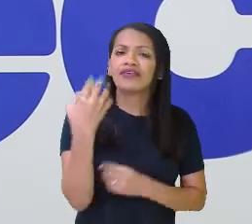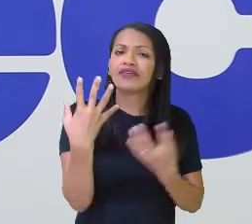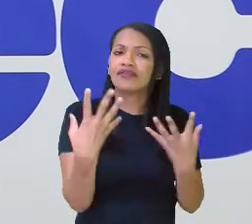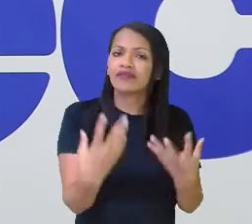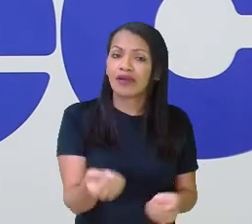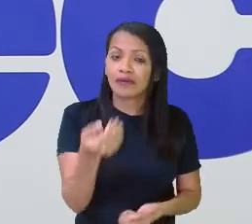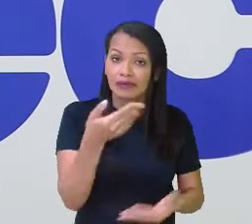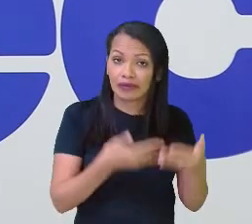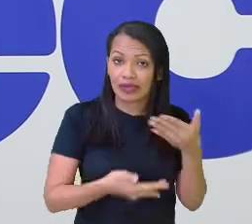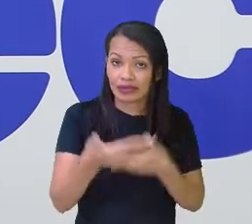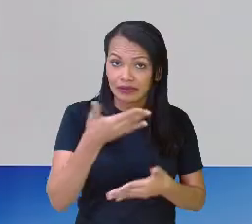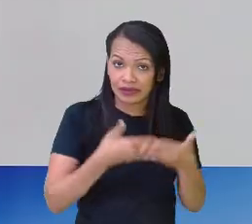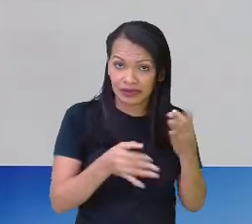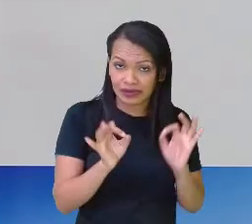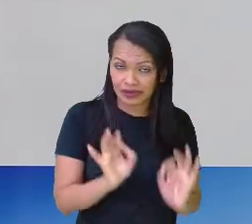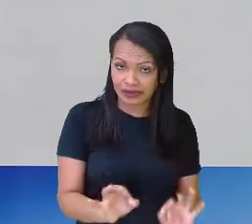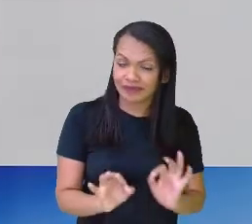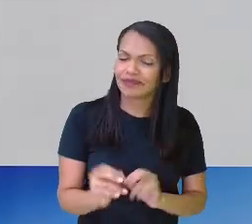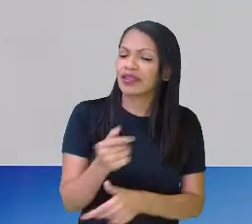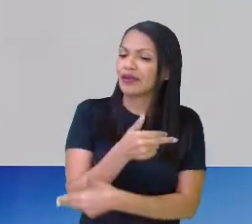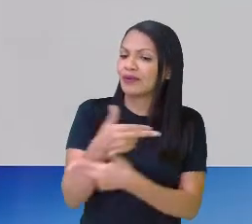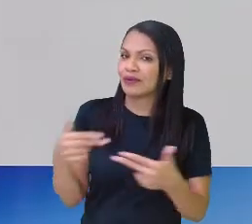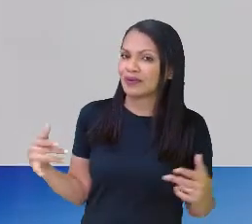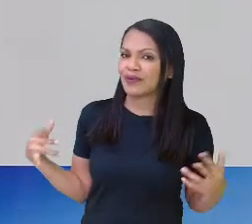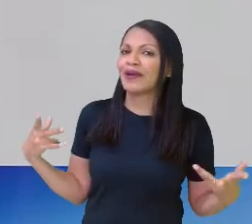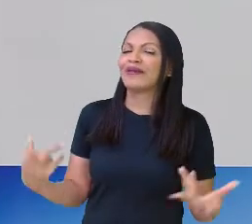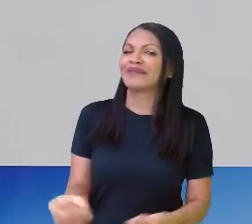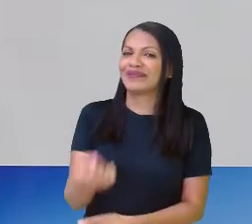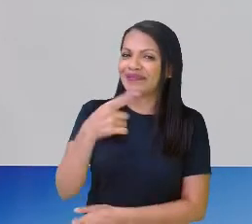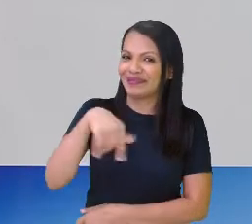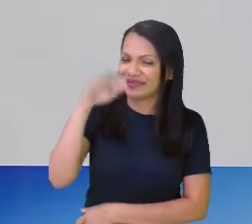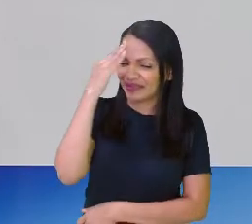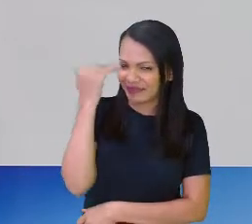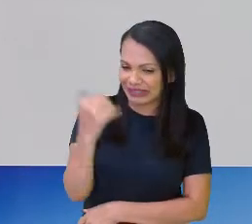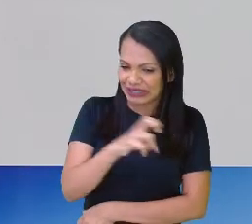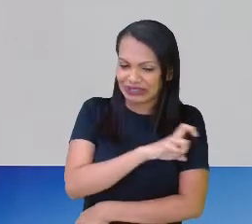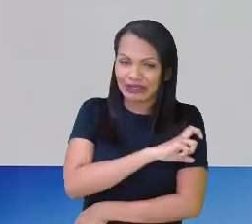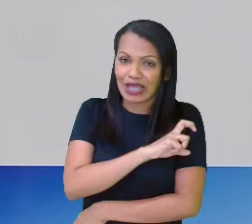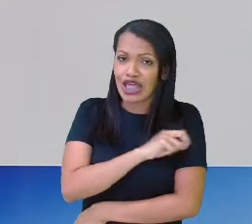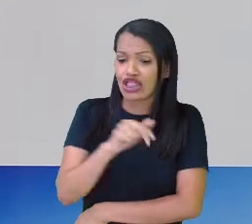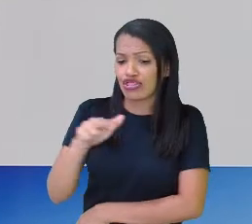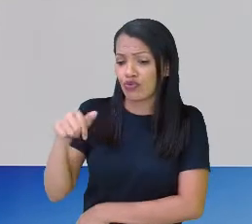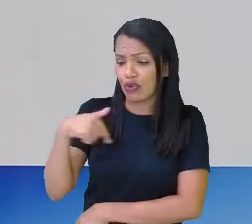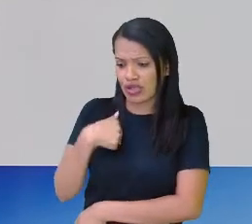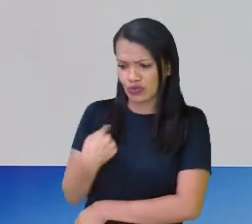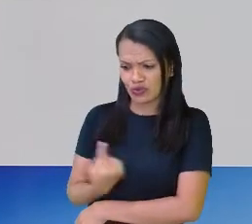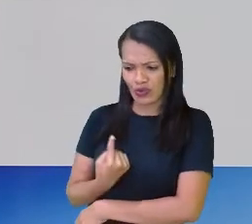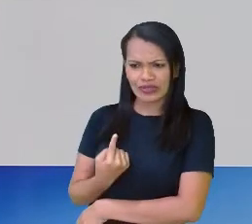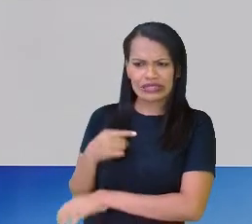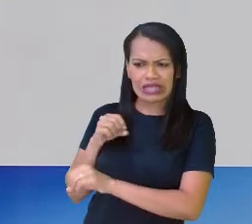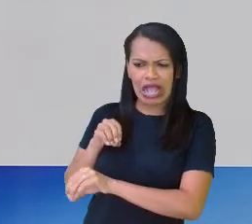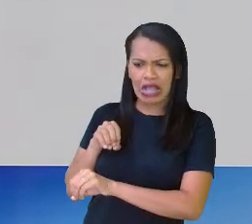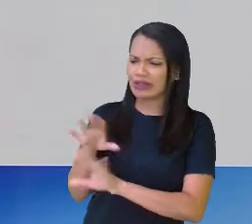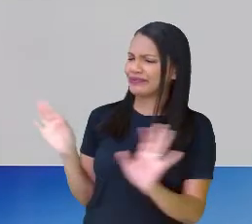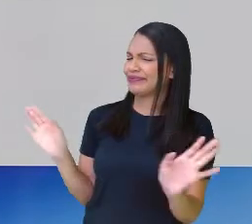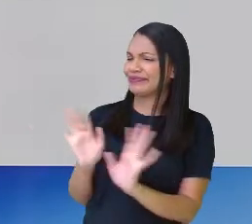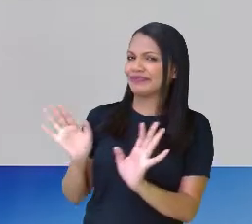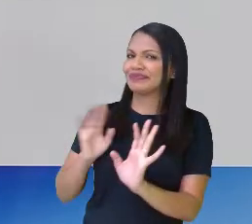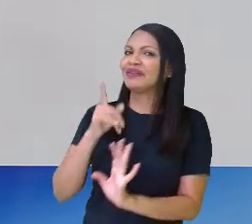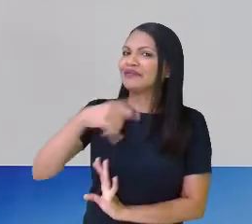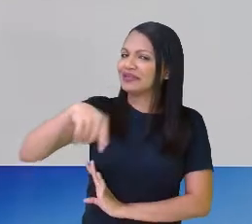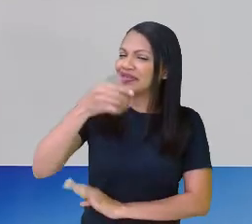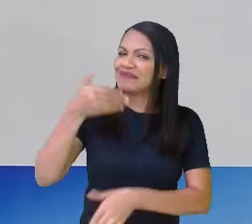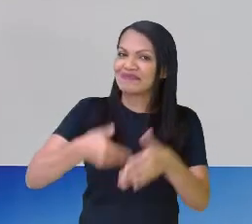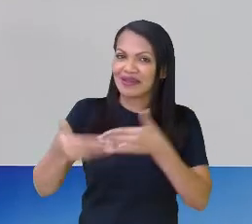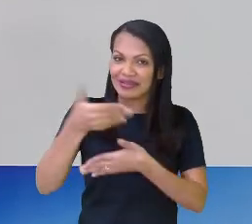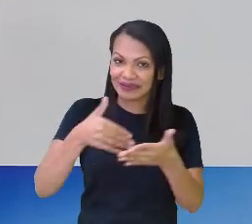Vamos interagir. Oh, que coisa boa. Eu sei que vocês do quinto ano nunca me abandonam, né? Sempre estão presentes na